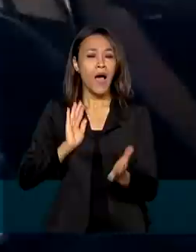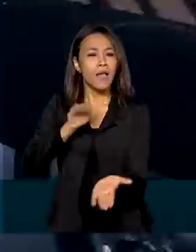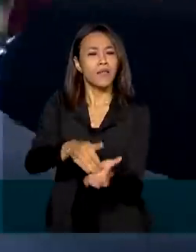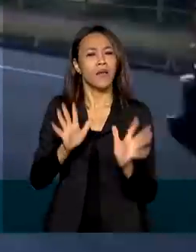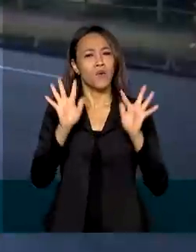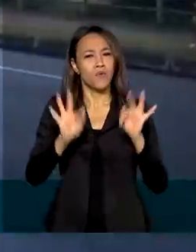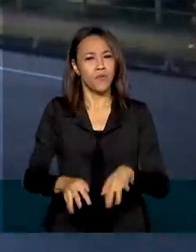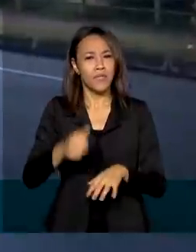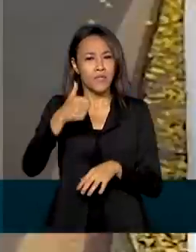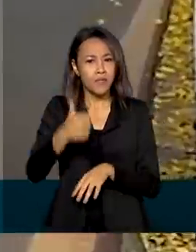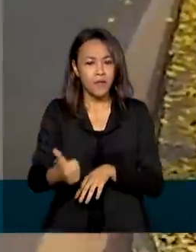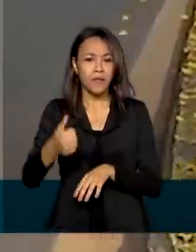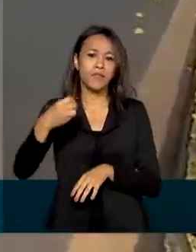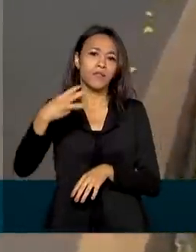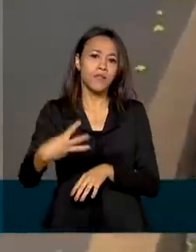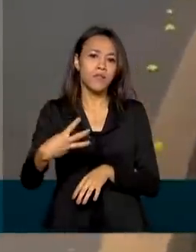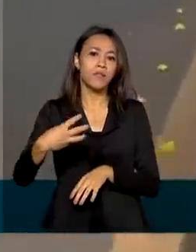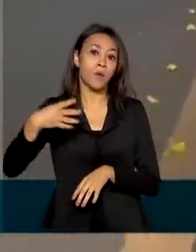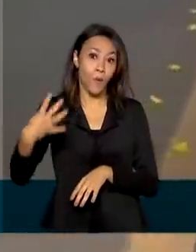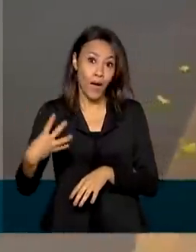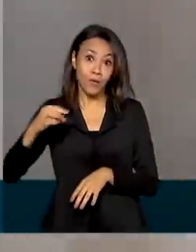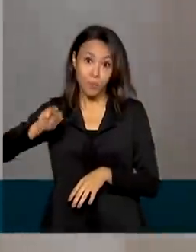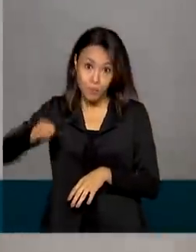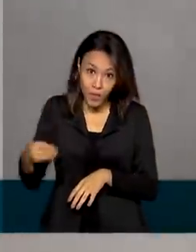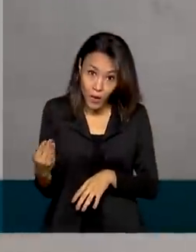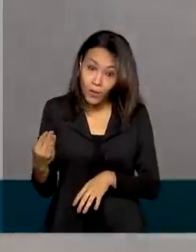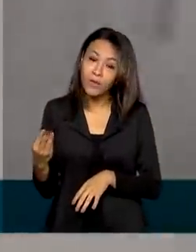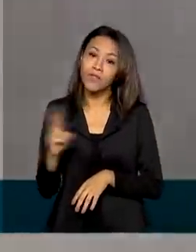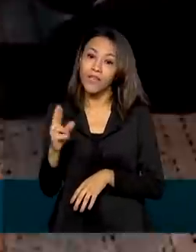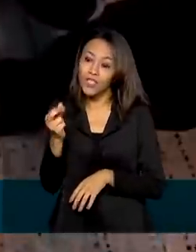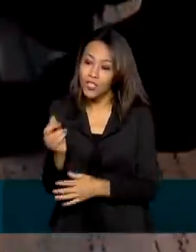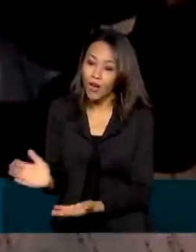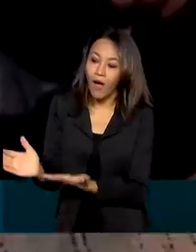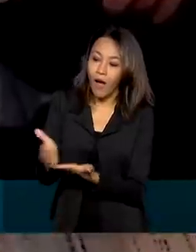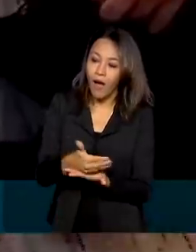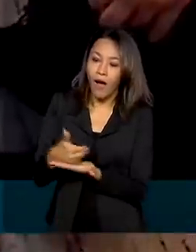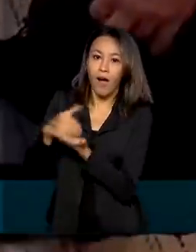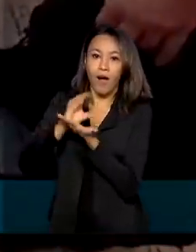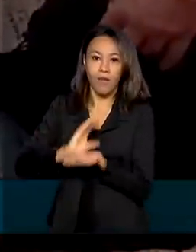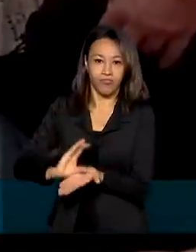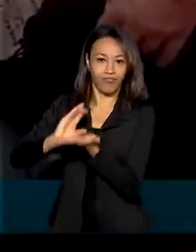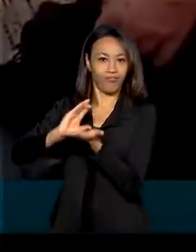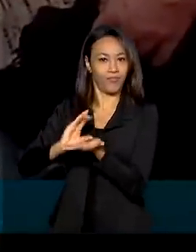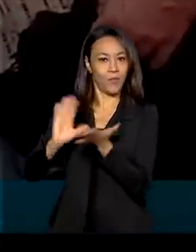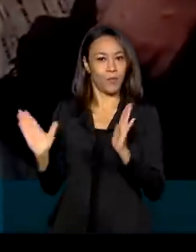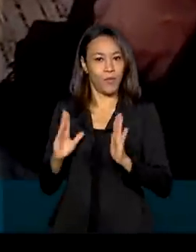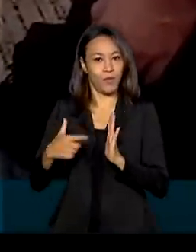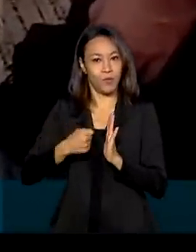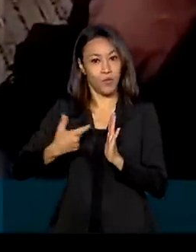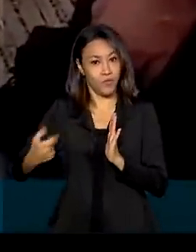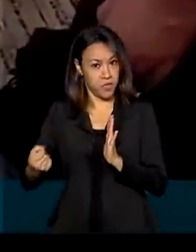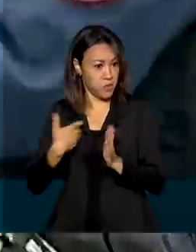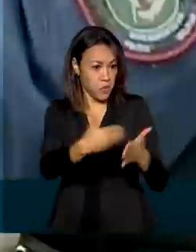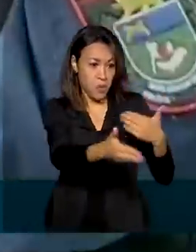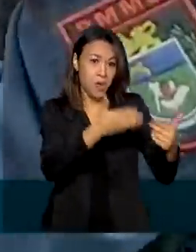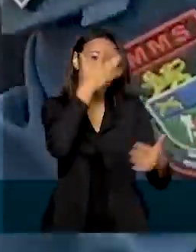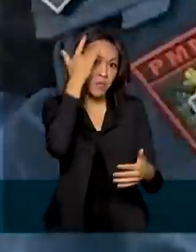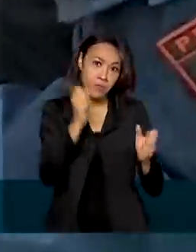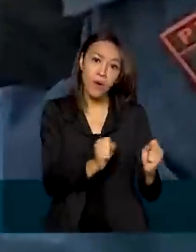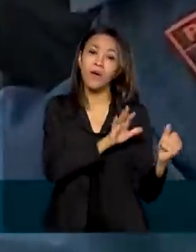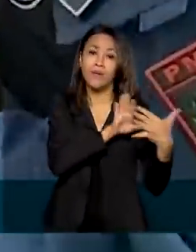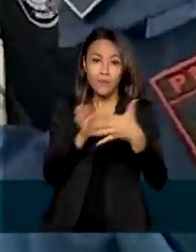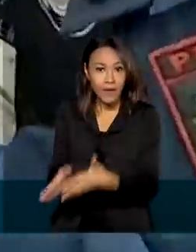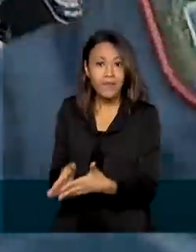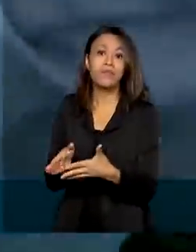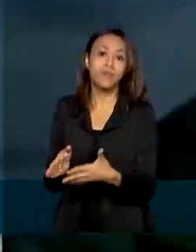134 milhões de reais arrecadados com os leilões em 2020. Qualquer pessoa pode participar de um leilão